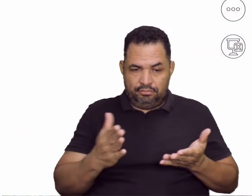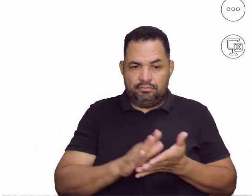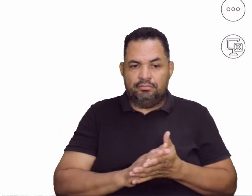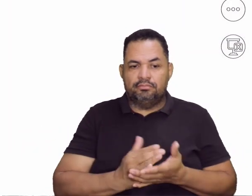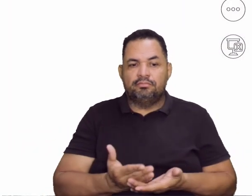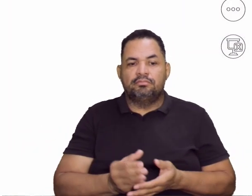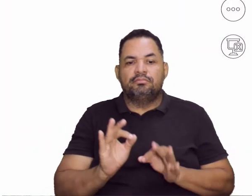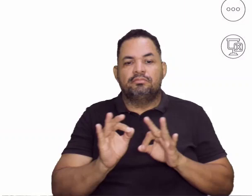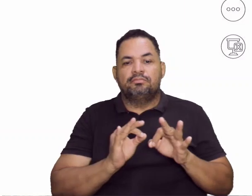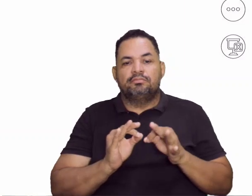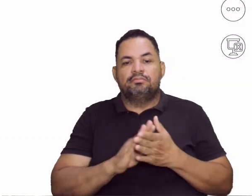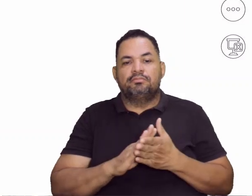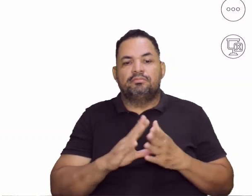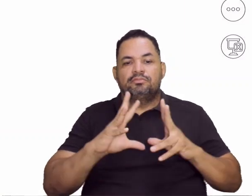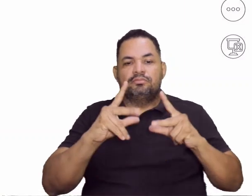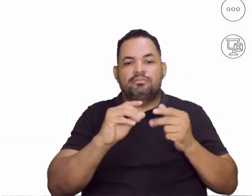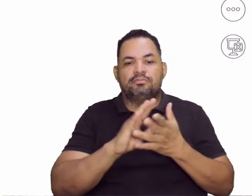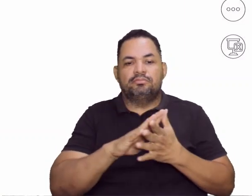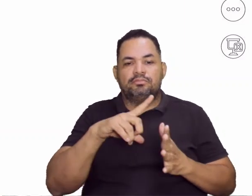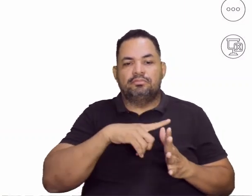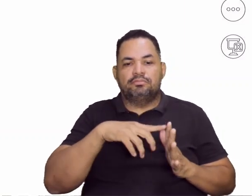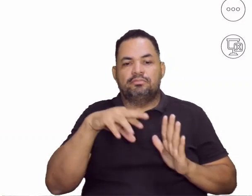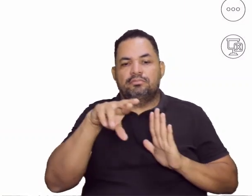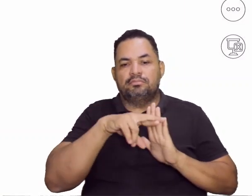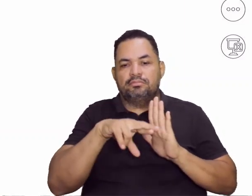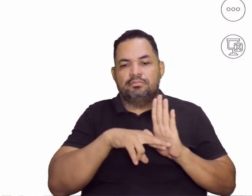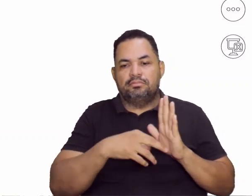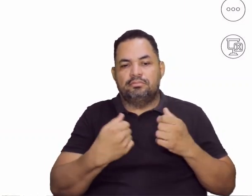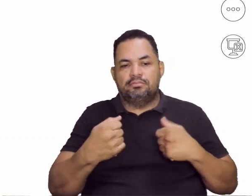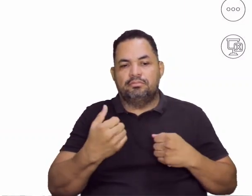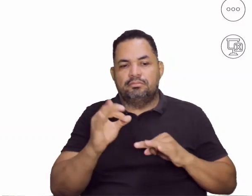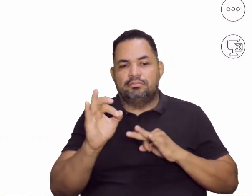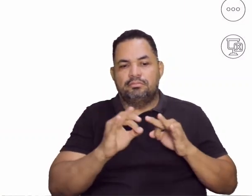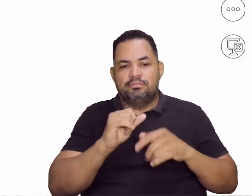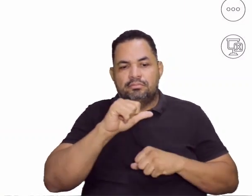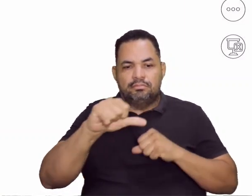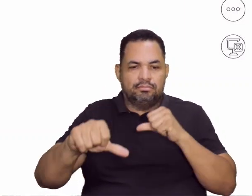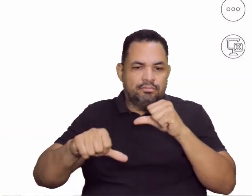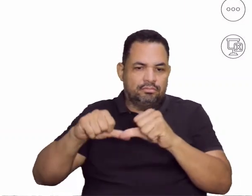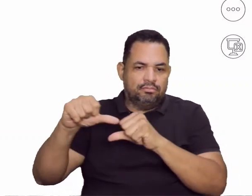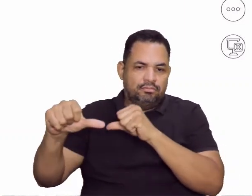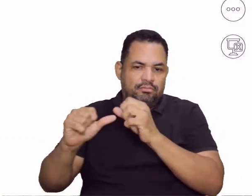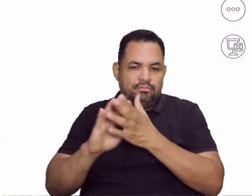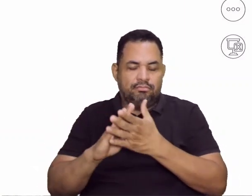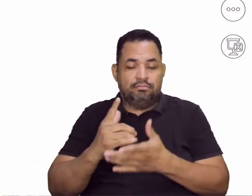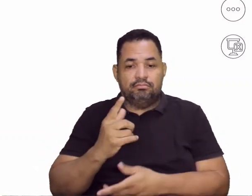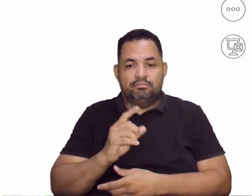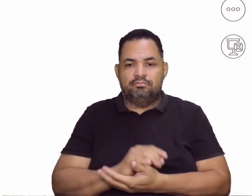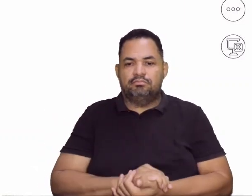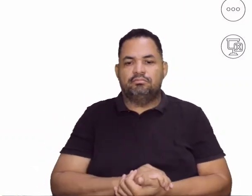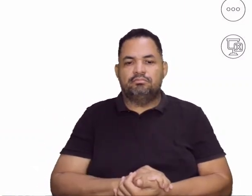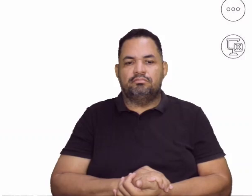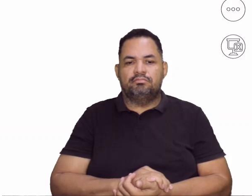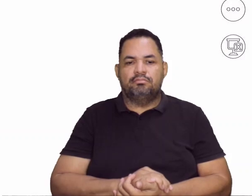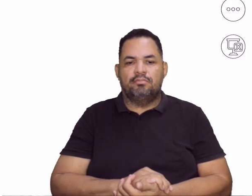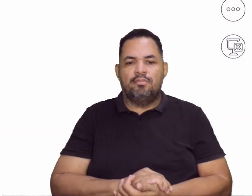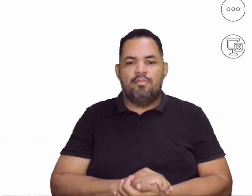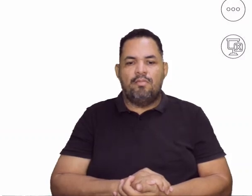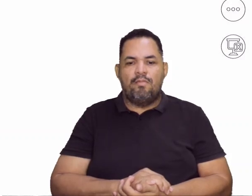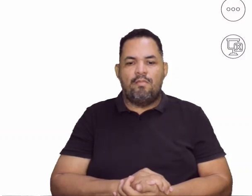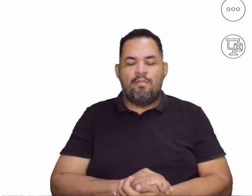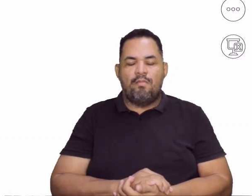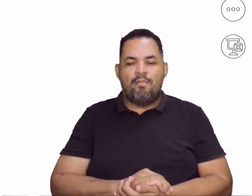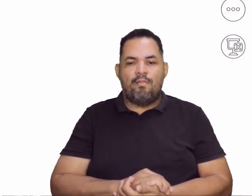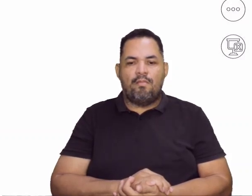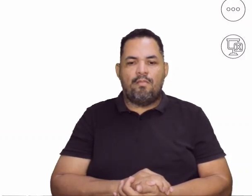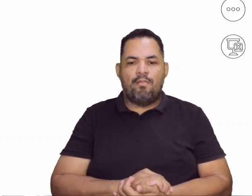fala aí que todo jogo tem regras, certo? e elas podem ser alteradas ou não. Tudo